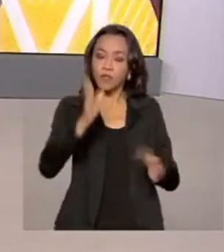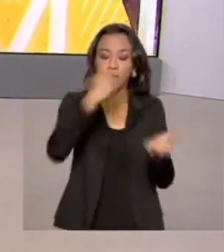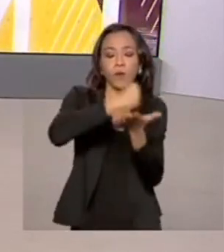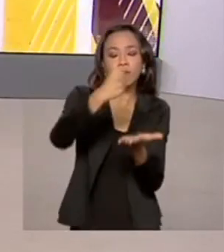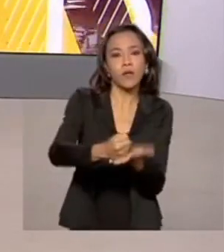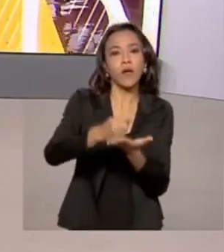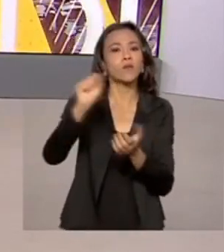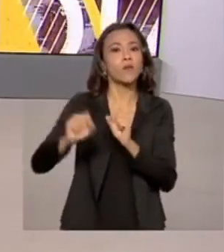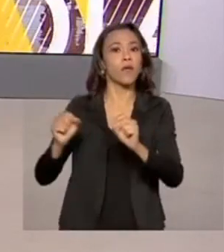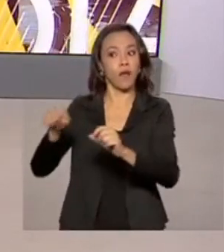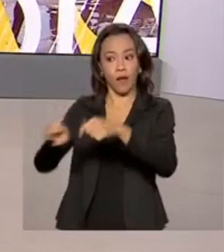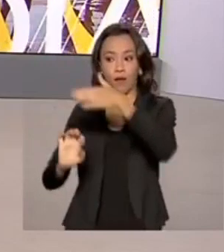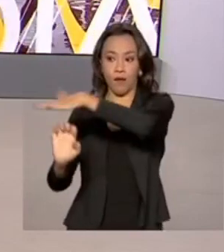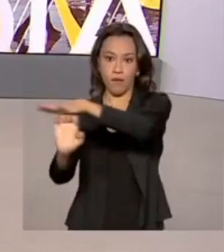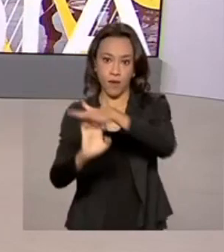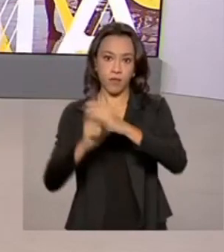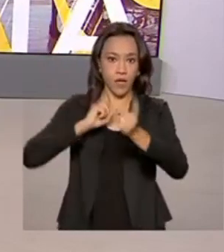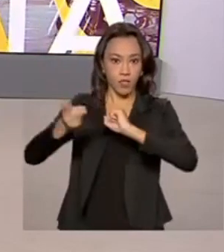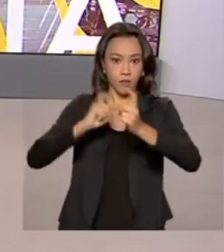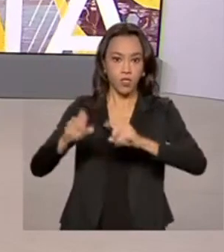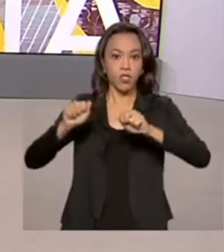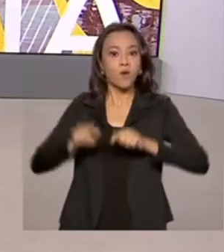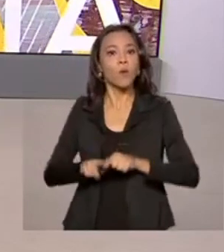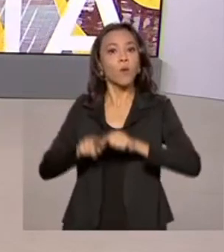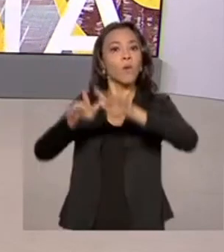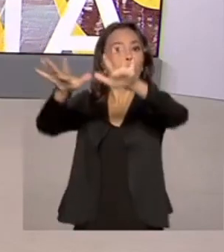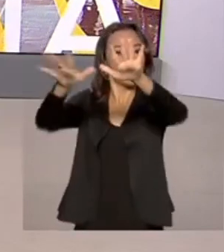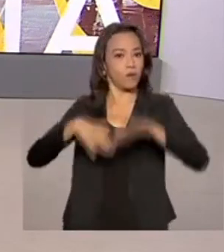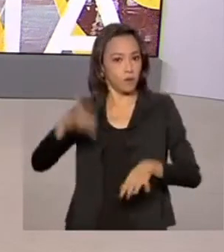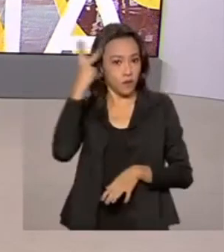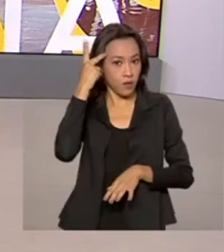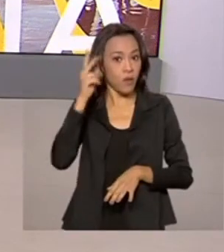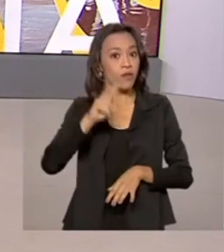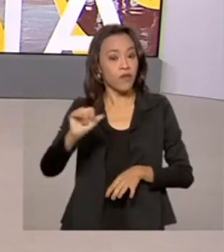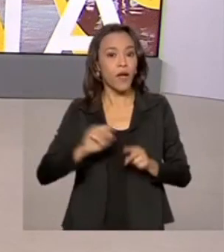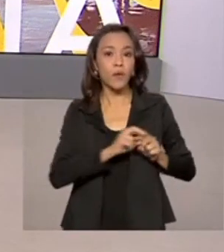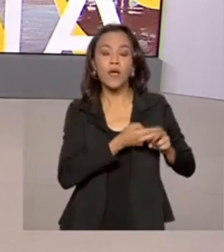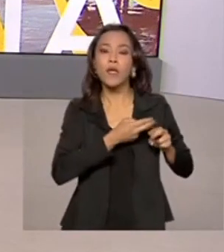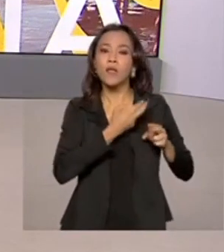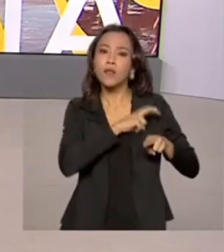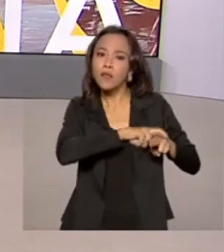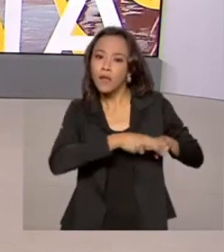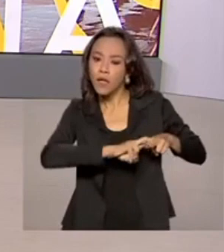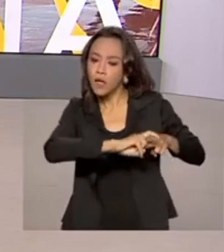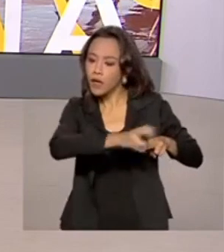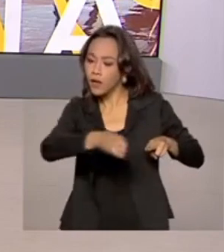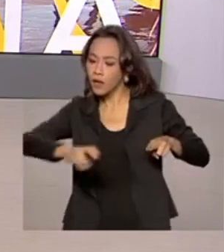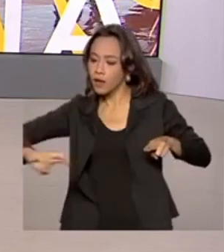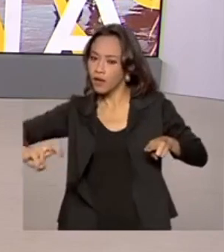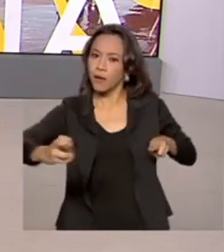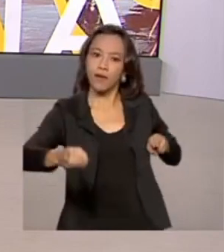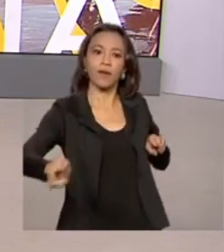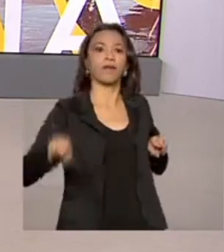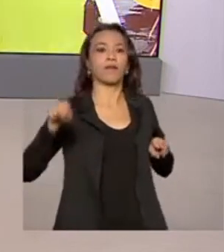Internacional de Guarulhos em São Paulo para a construção de um trem que vai conectar os terminais de passageiros à estação da linha